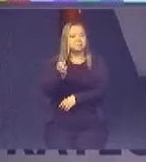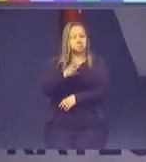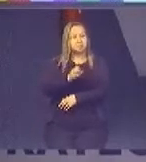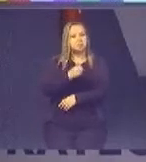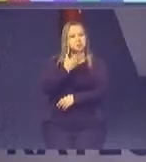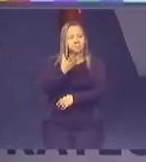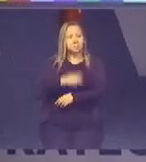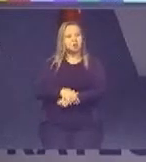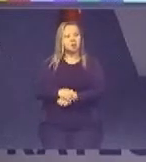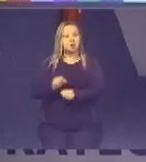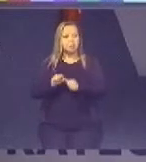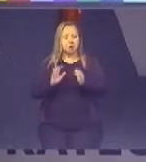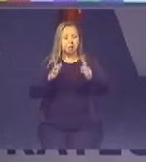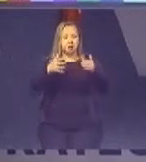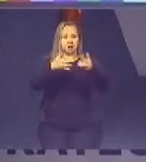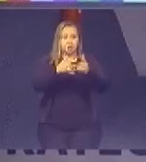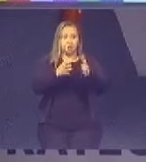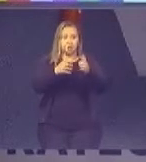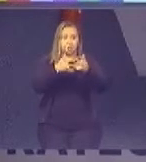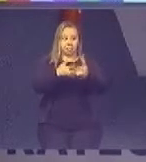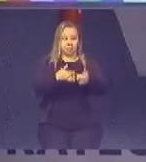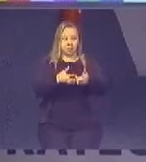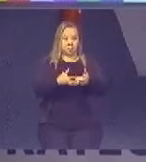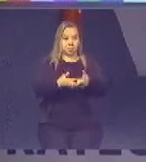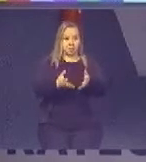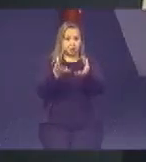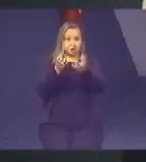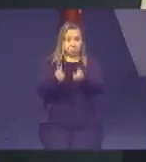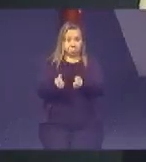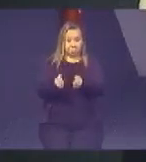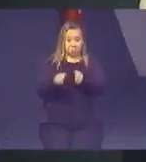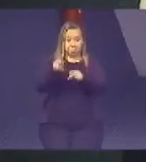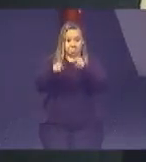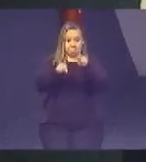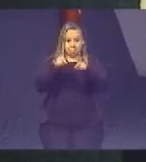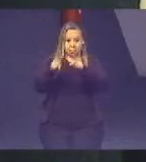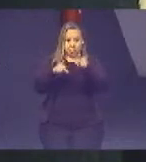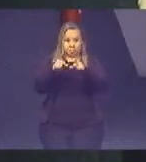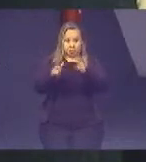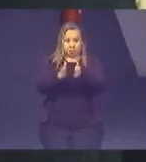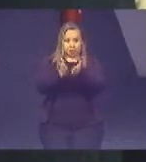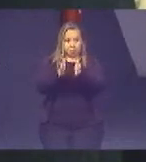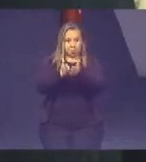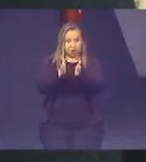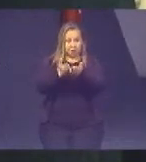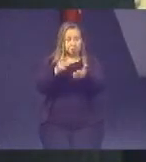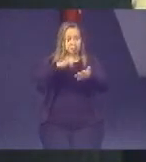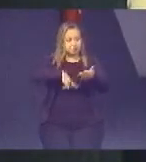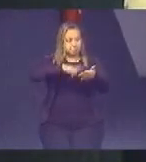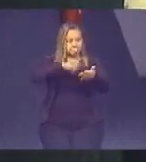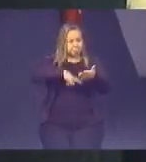audiência prévia de conciliação das Varas de Família para atender a população carente nos processos que eram distribuídos.